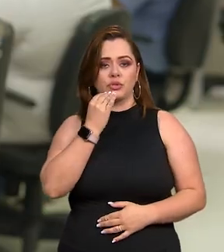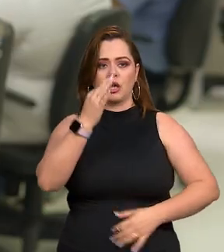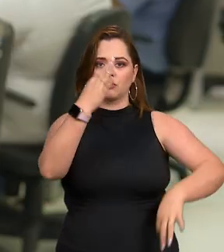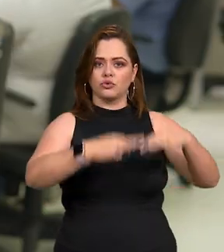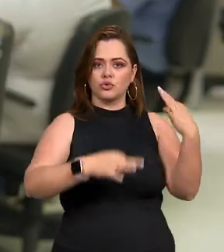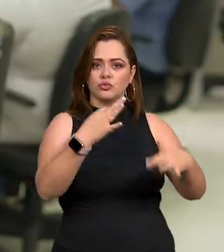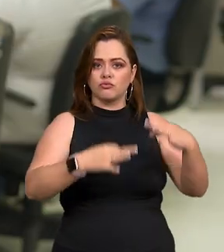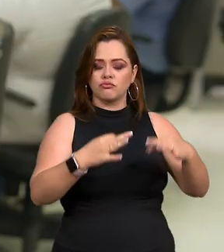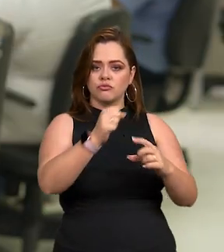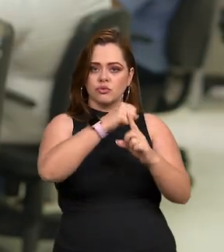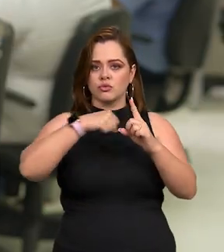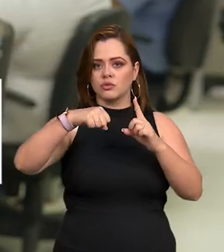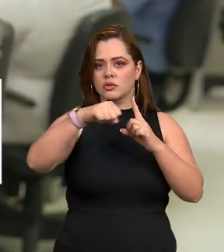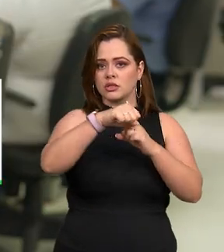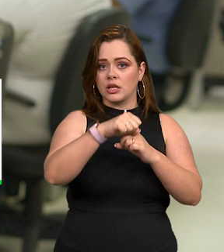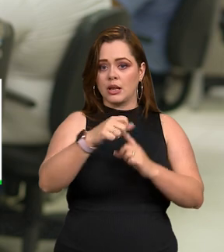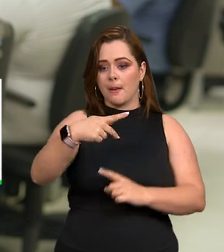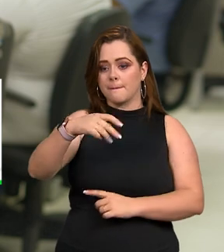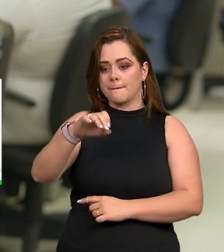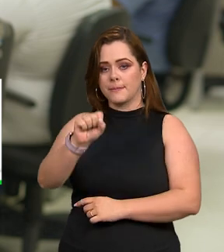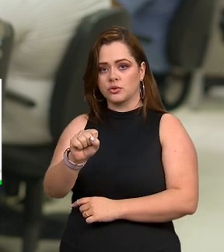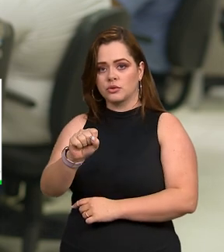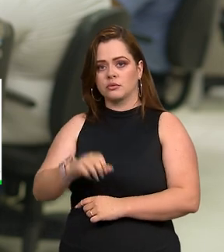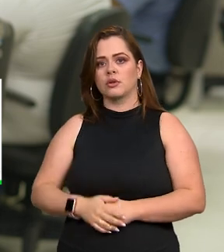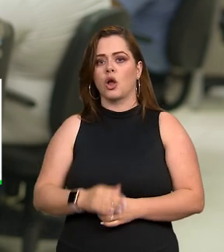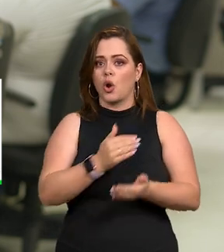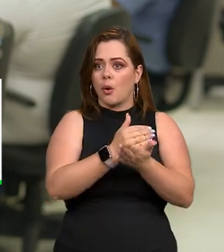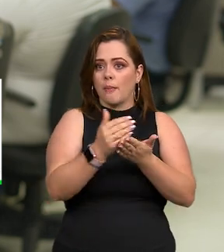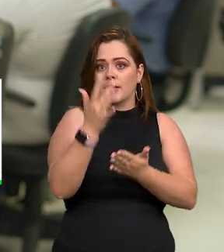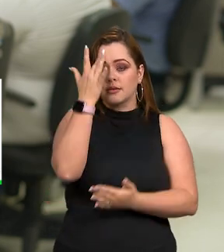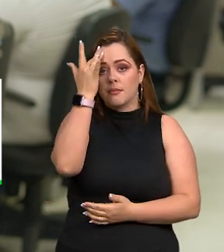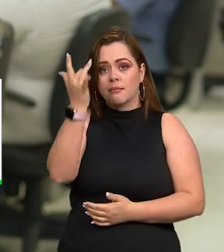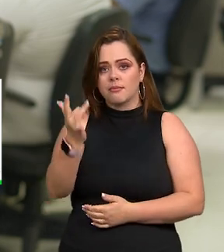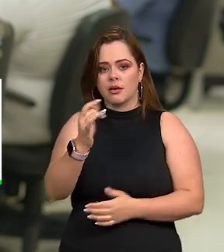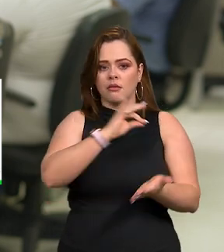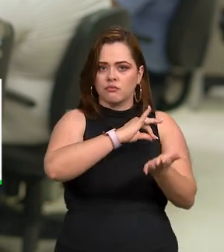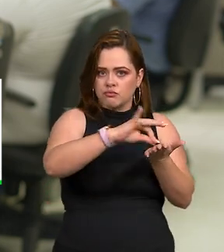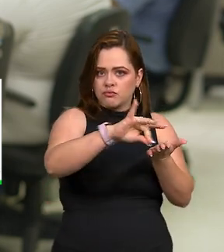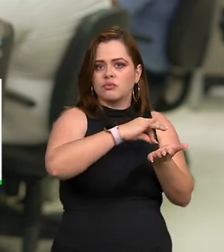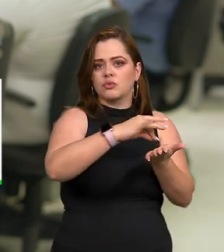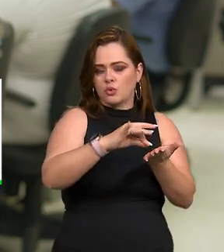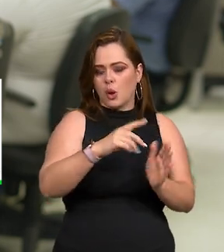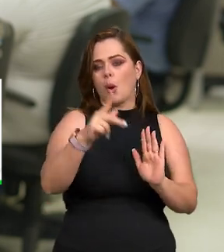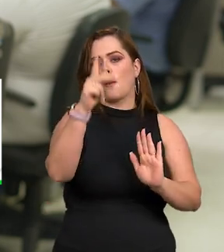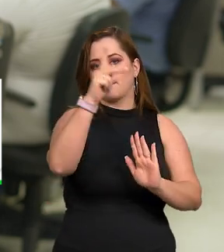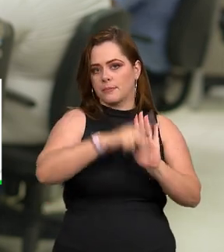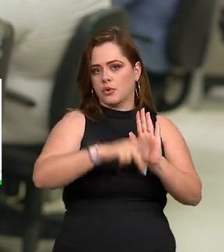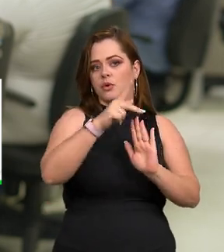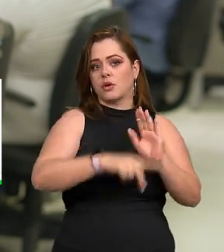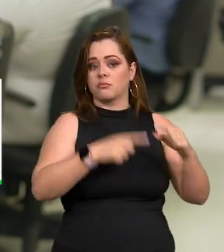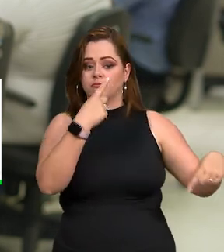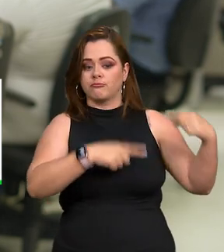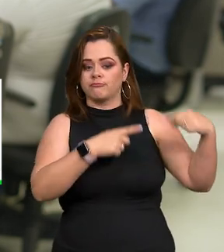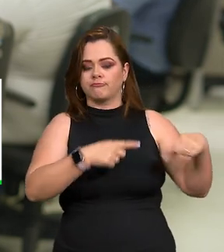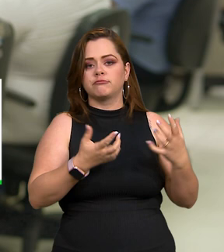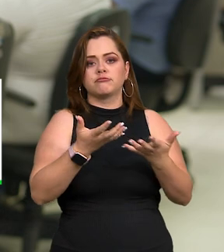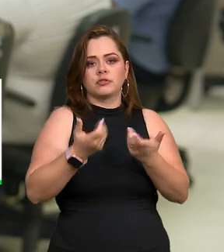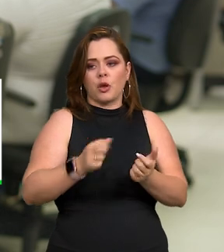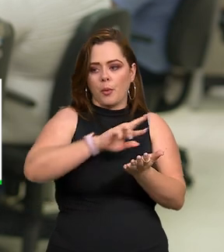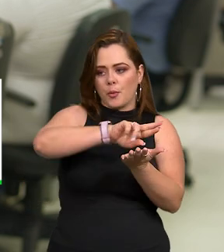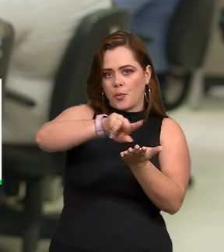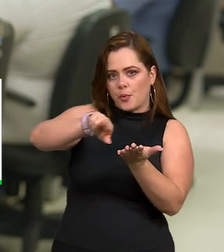Oportunidade e justiça social na pós-graduação. Começam amanhã as inscrições para o programa de políticas